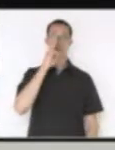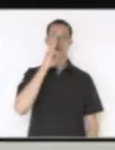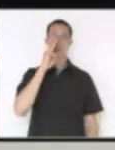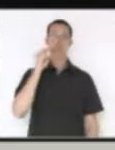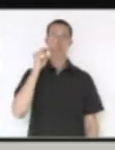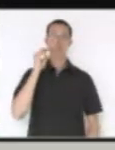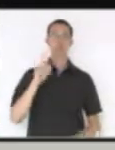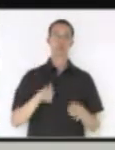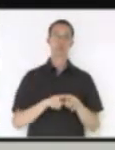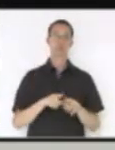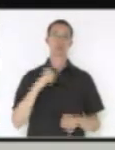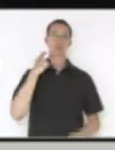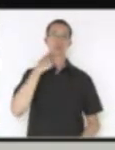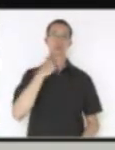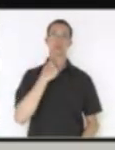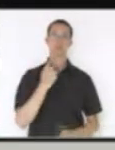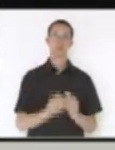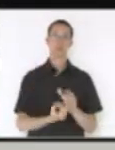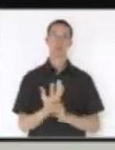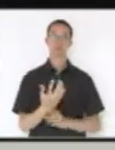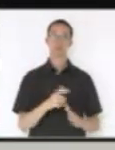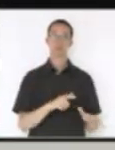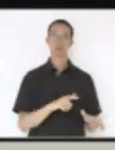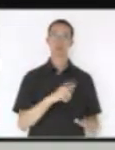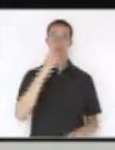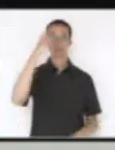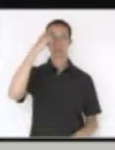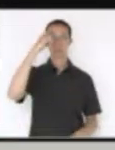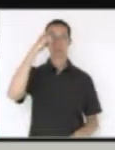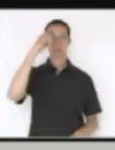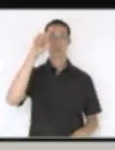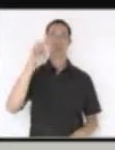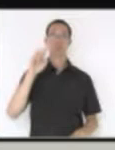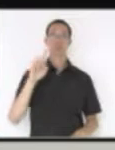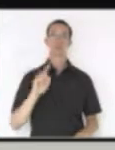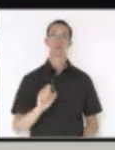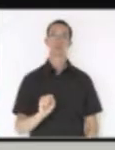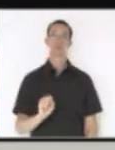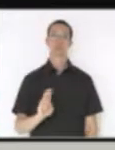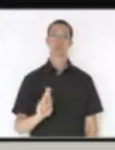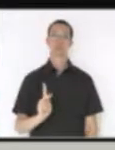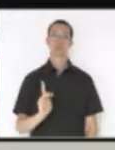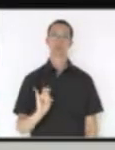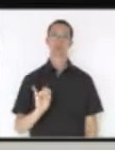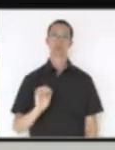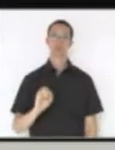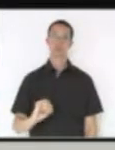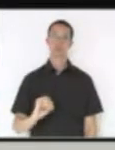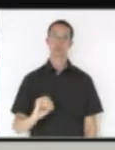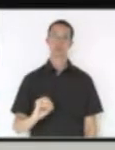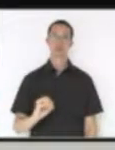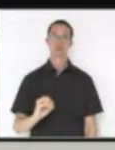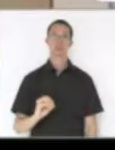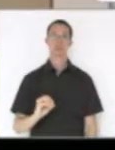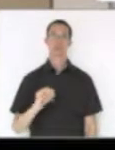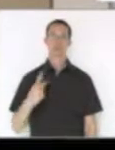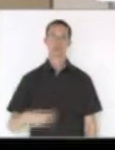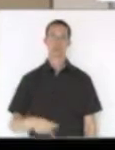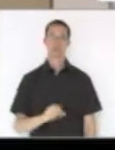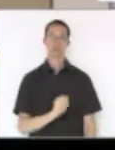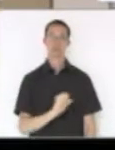Drevec institui o dia estadual do Suquil Maia Kari no Estado de Santa Catarina.